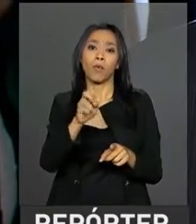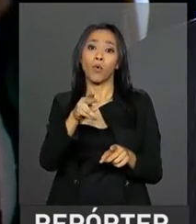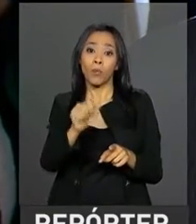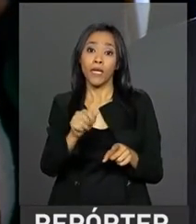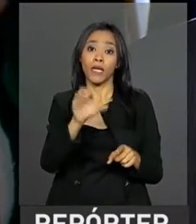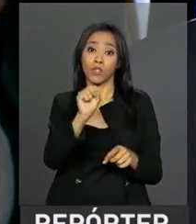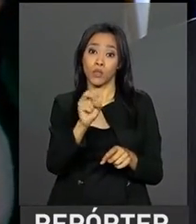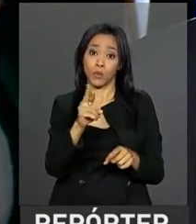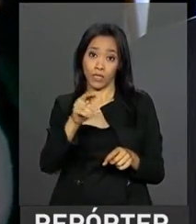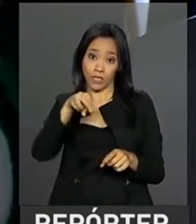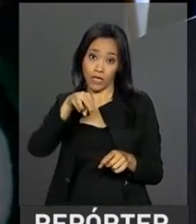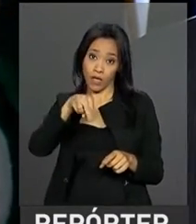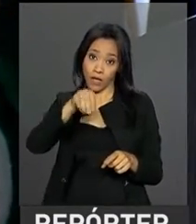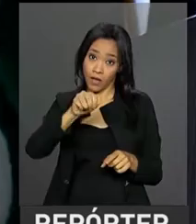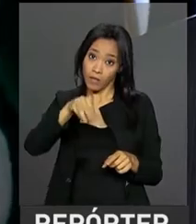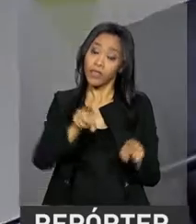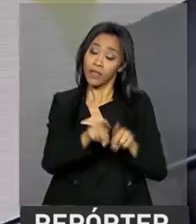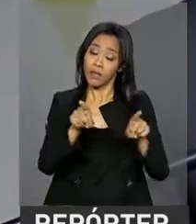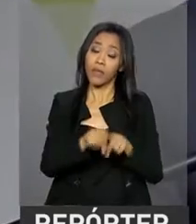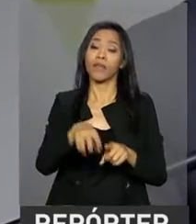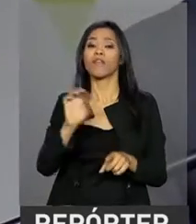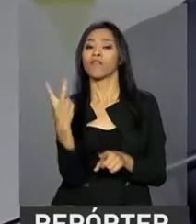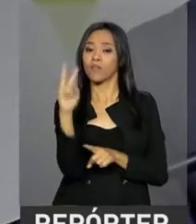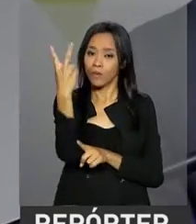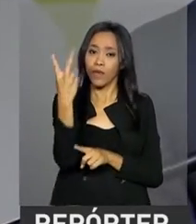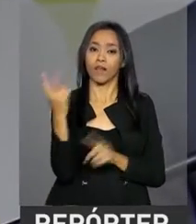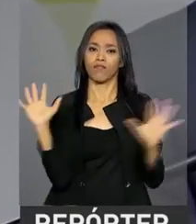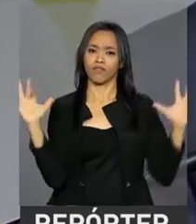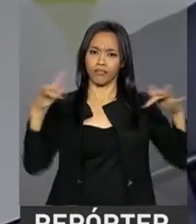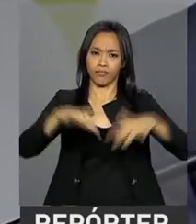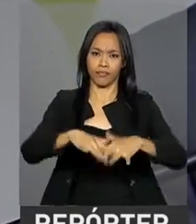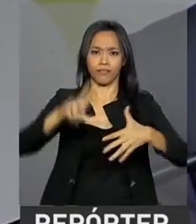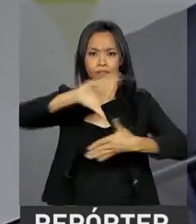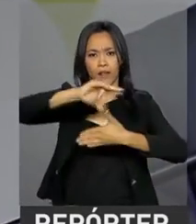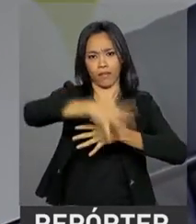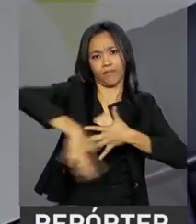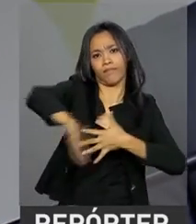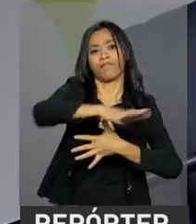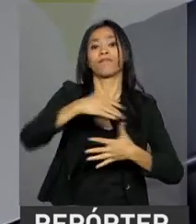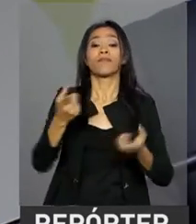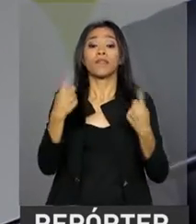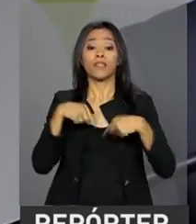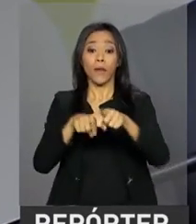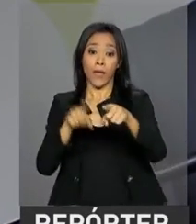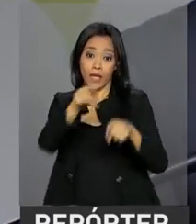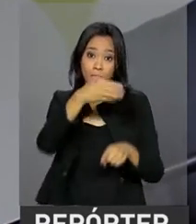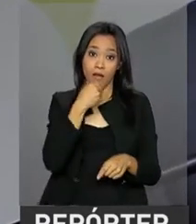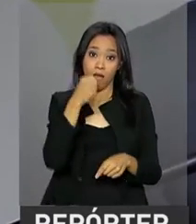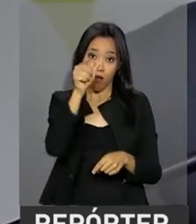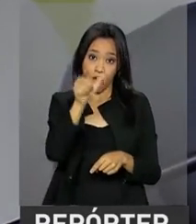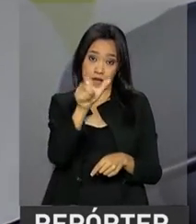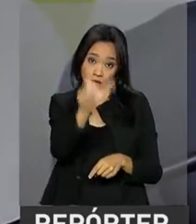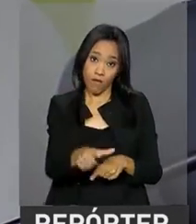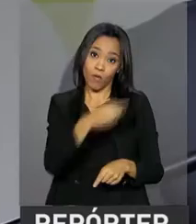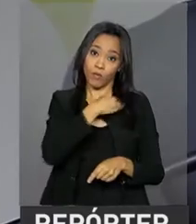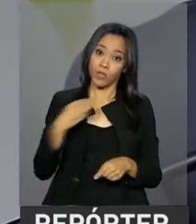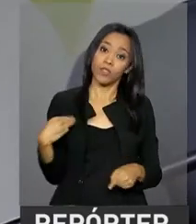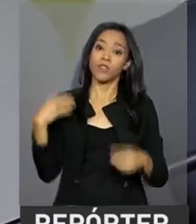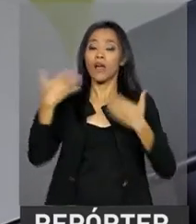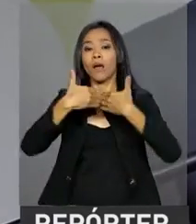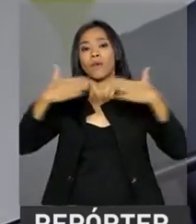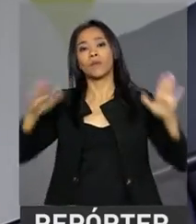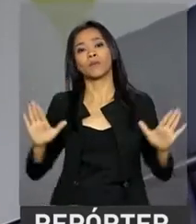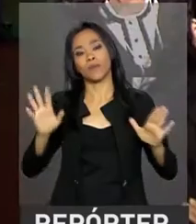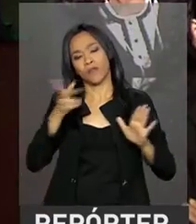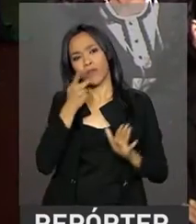Suriname e também da Venezuela. O ministro do Desenvolvimento Social e Agrário fez a abertura do encontro. Segundo Osmar Terra,